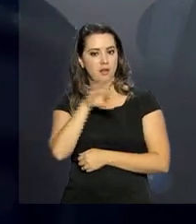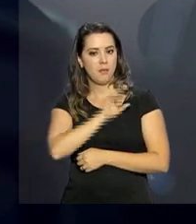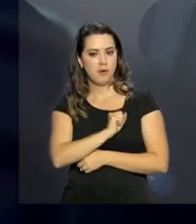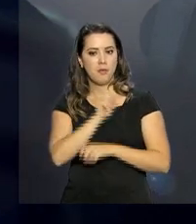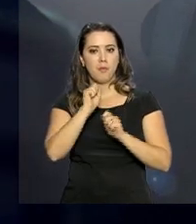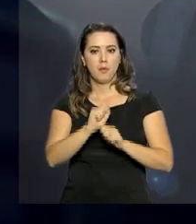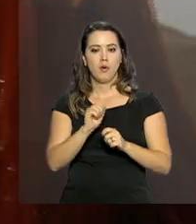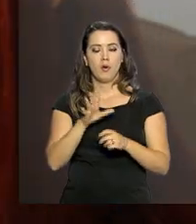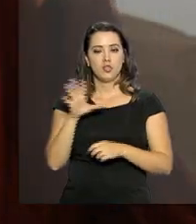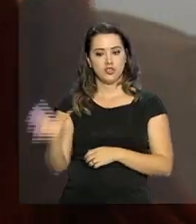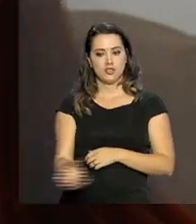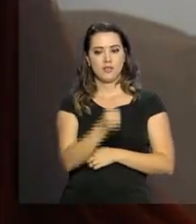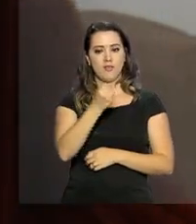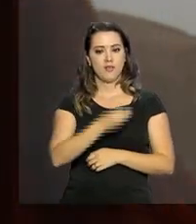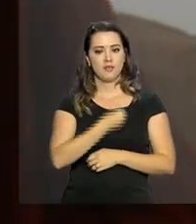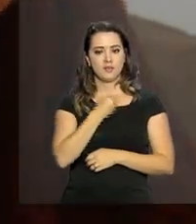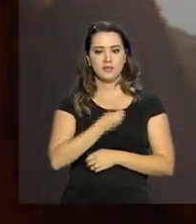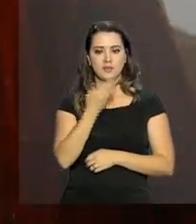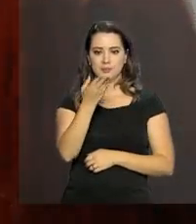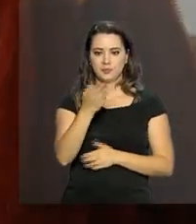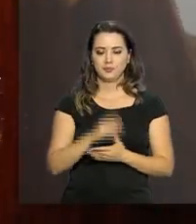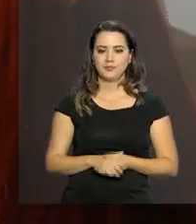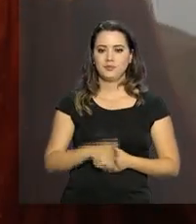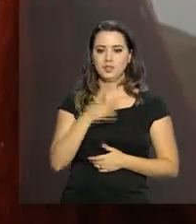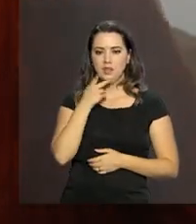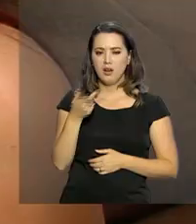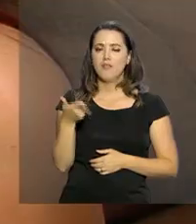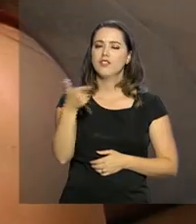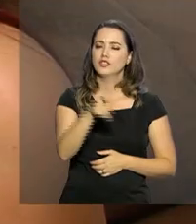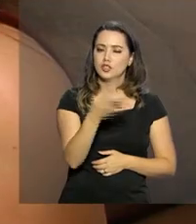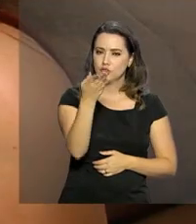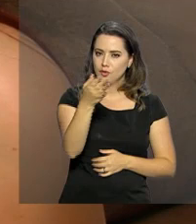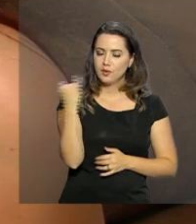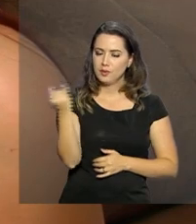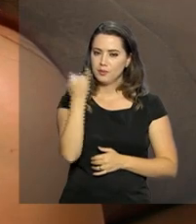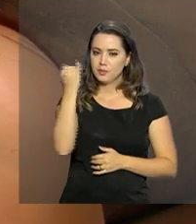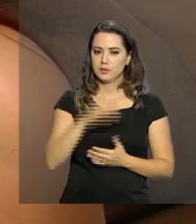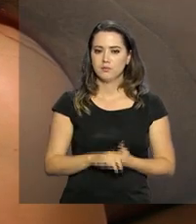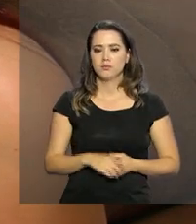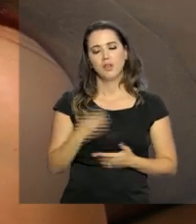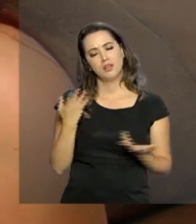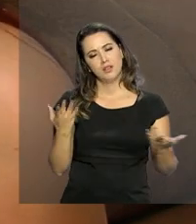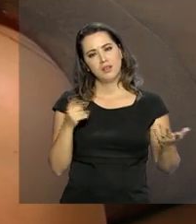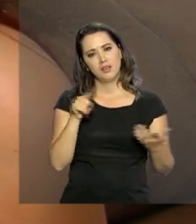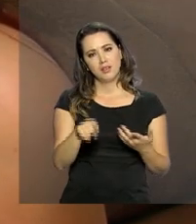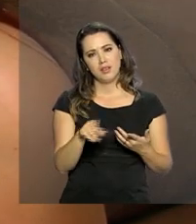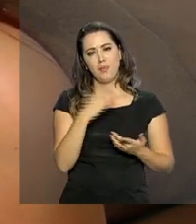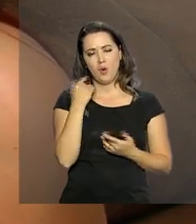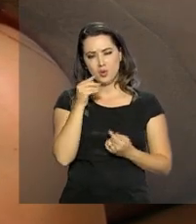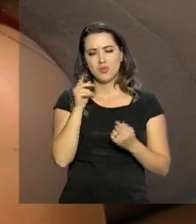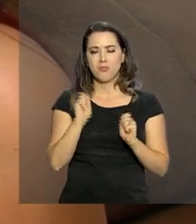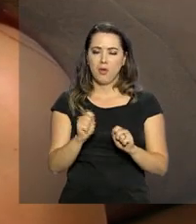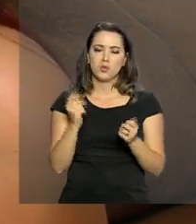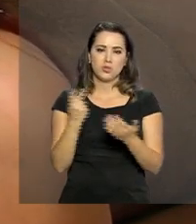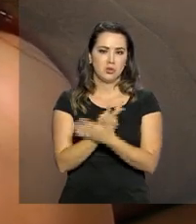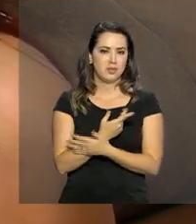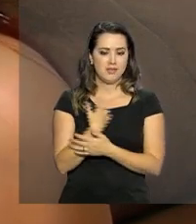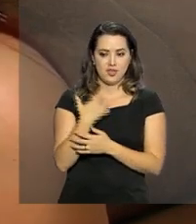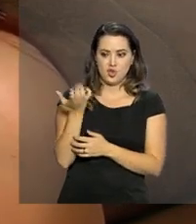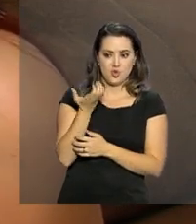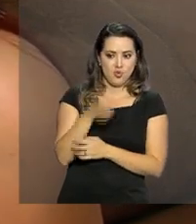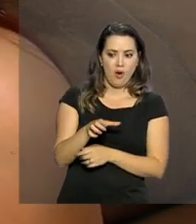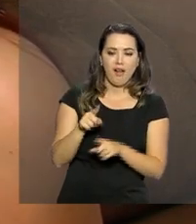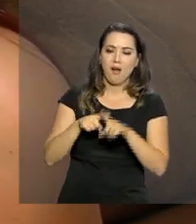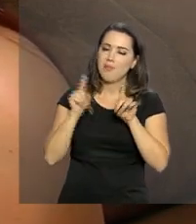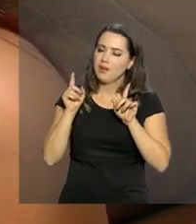pode salvar vidas. E a Gabriela reforça essa importância. A fatalidade pode acontecer, não que a gente deseje, né? Poderia ser